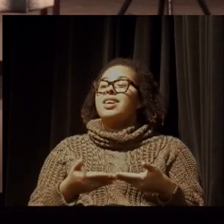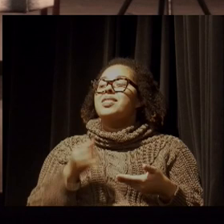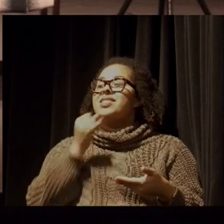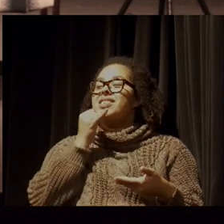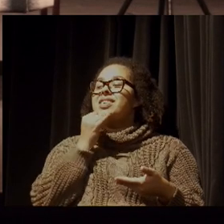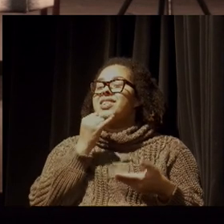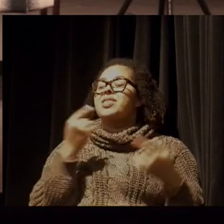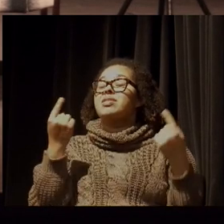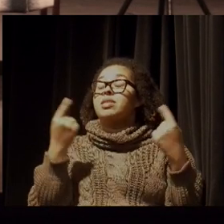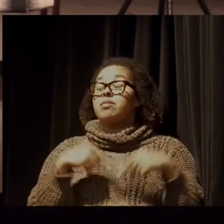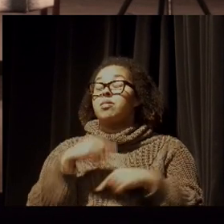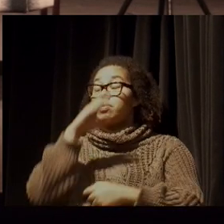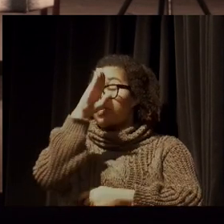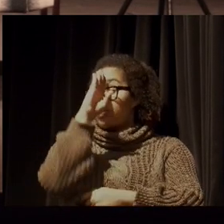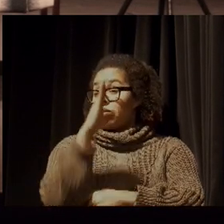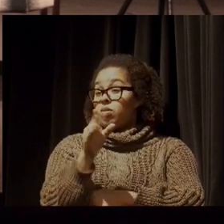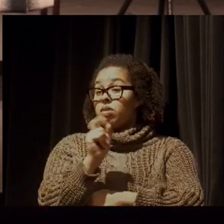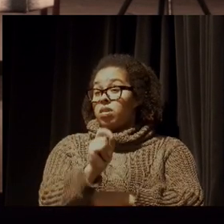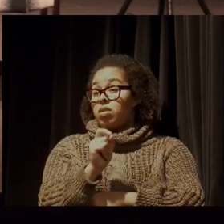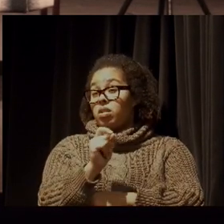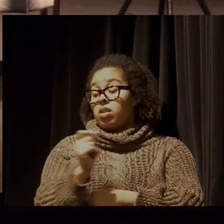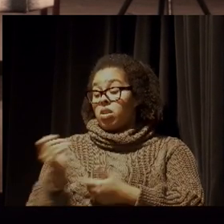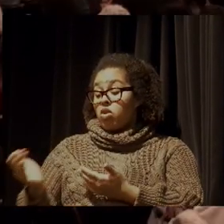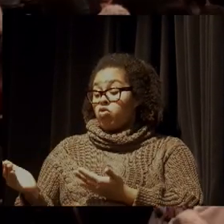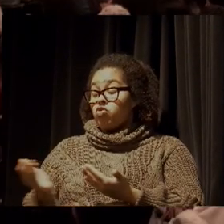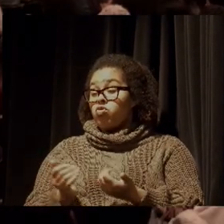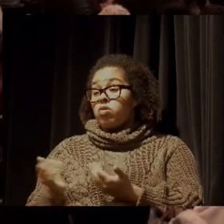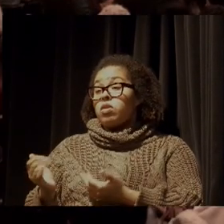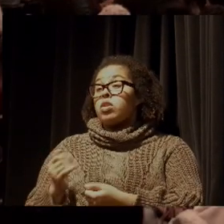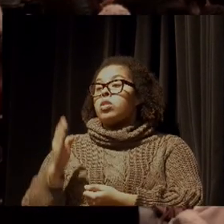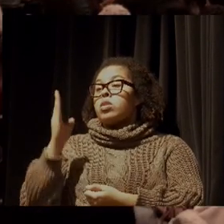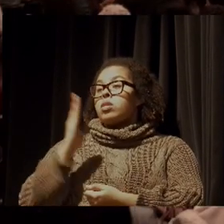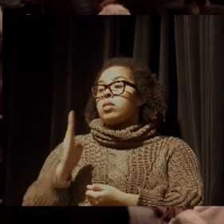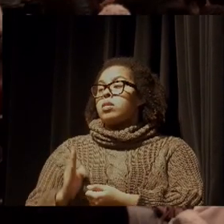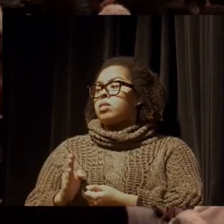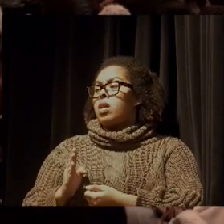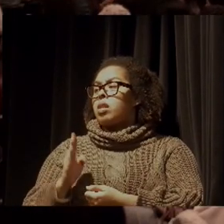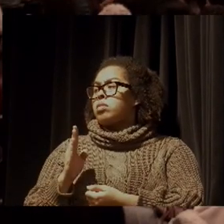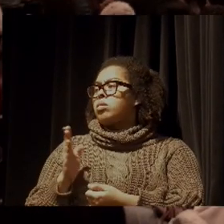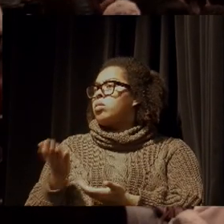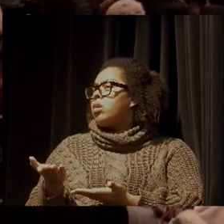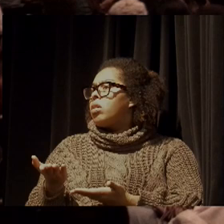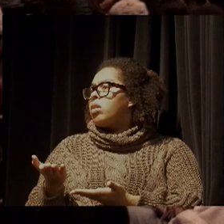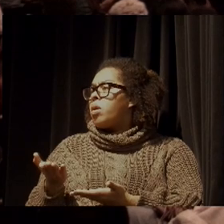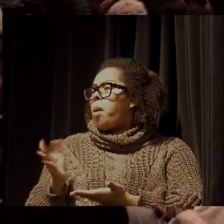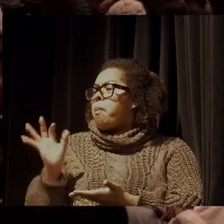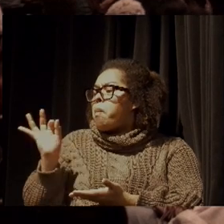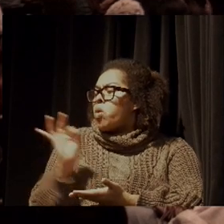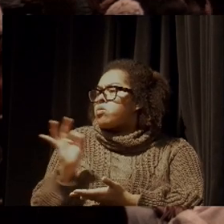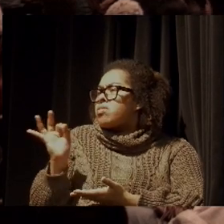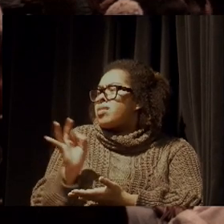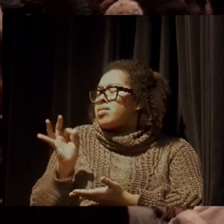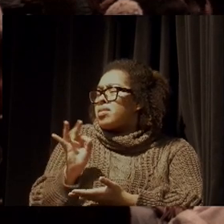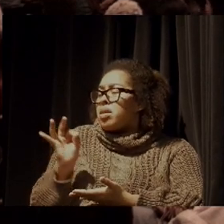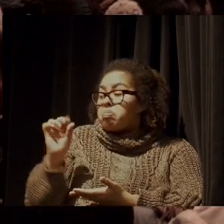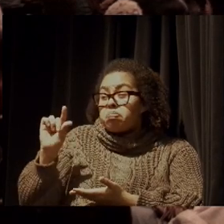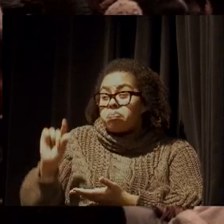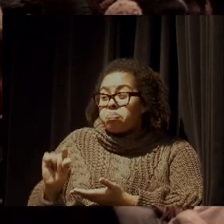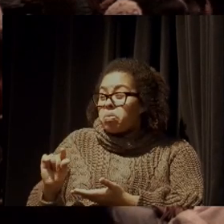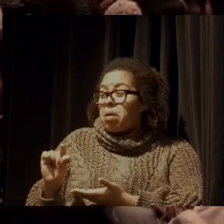porque parte da juventude brasileira sequer tem acesso à